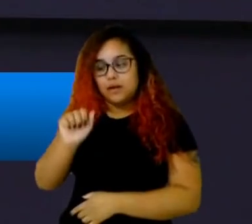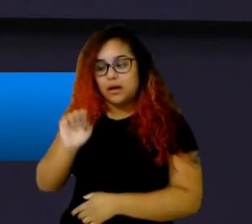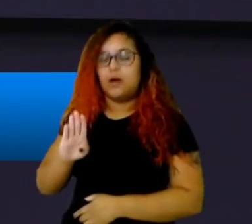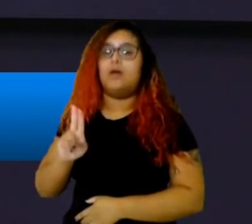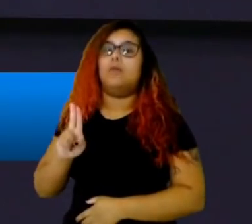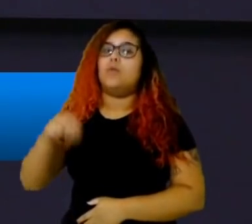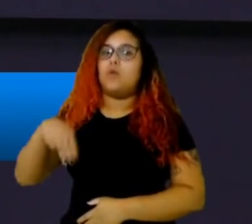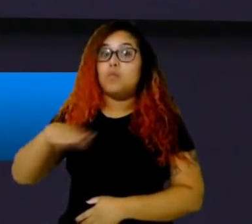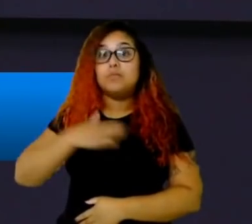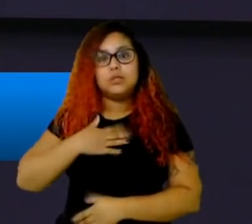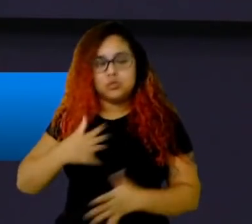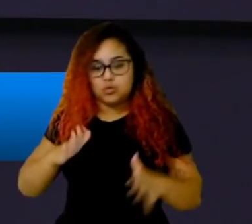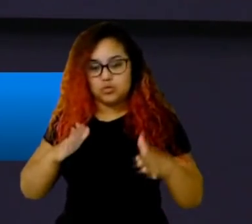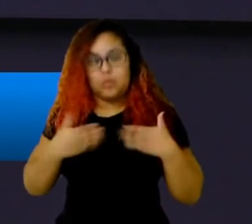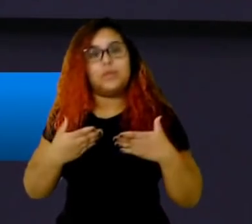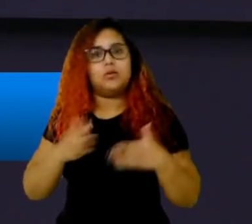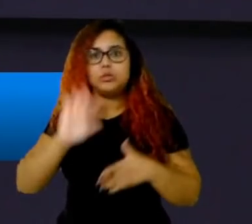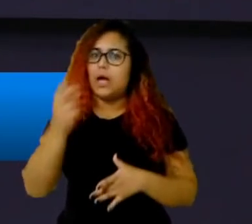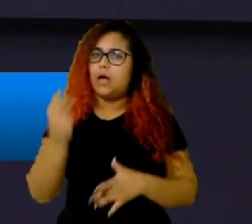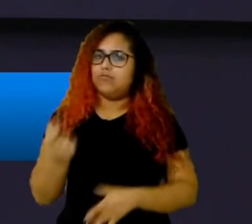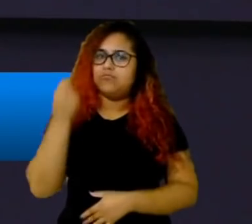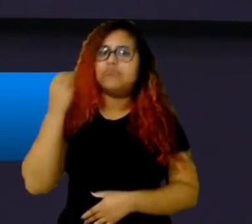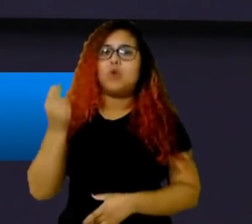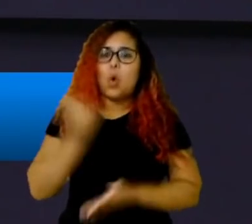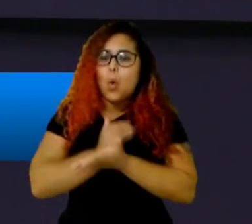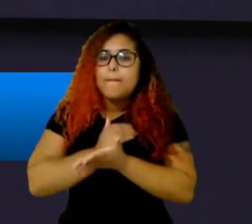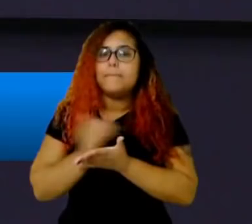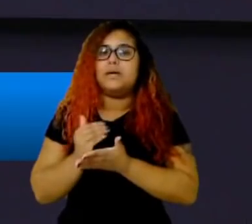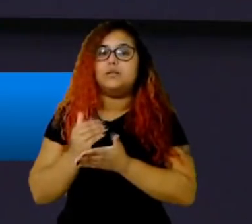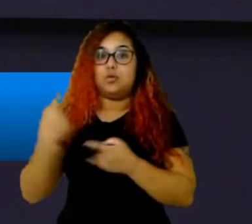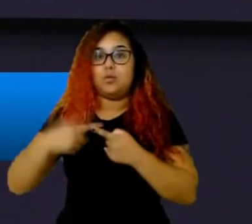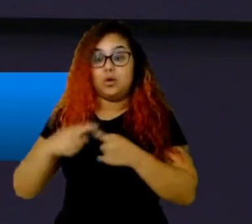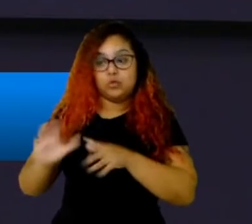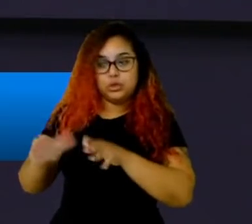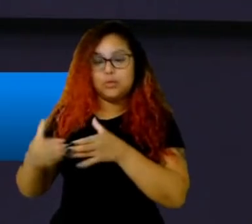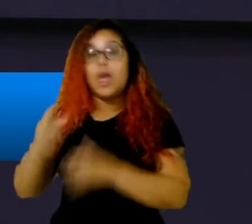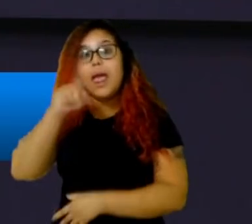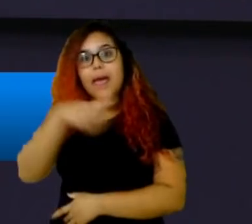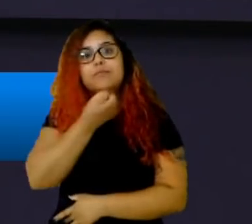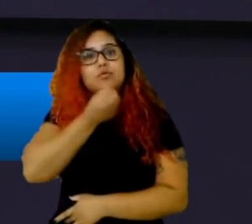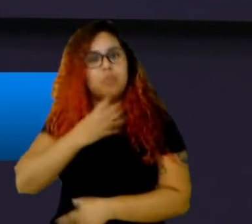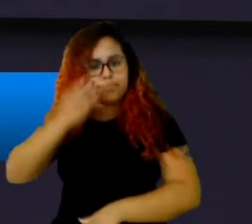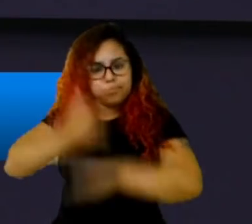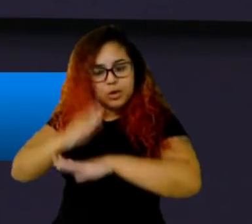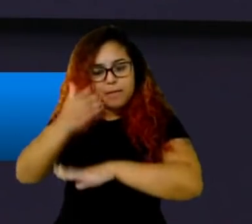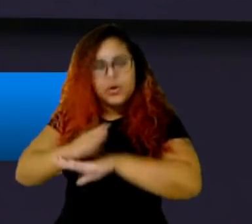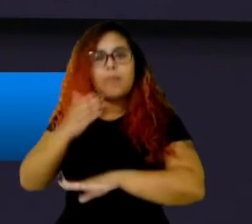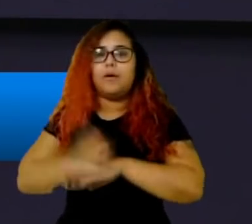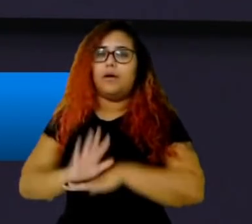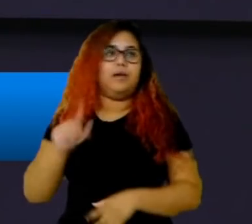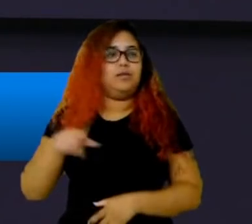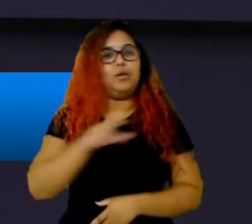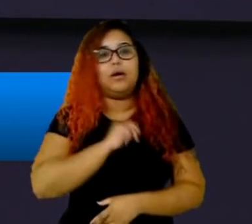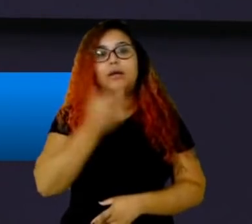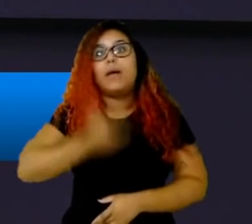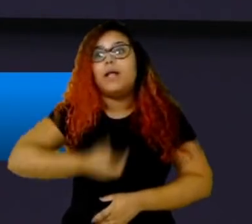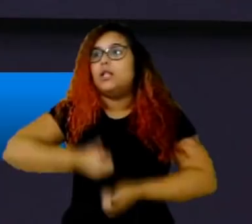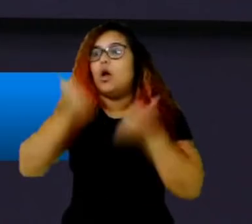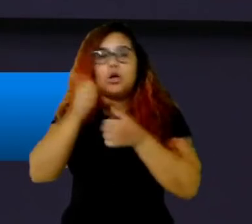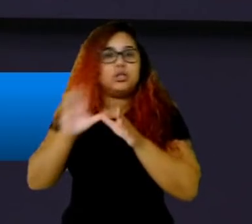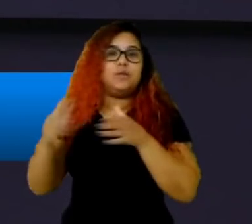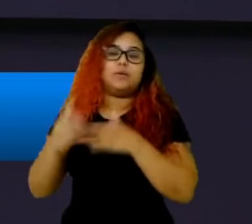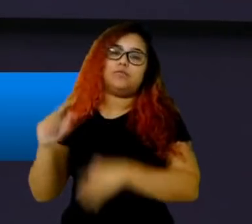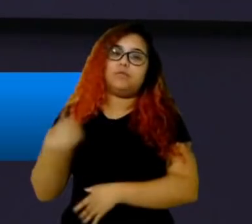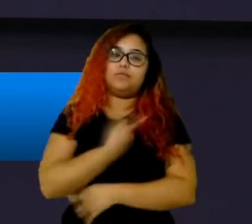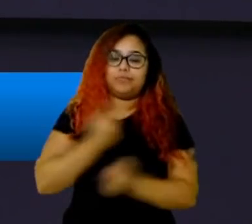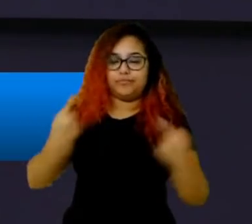né, eu acho que esse time é legitimamente muito, muito bom, assim, disparado o melhor time que a gente treinou até agora, né, e pelo fato deles